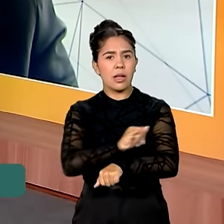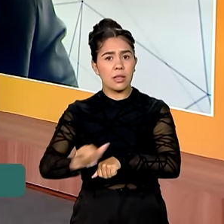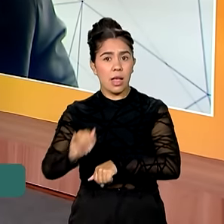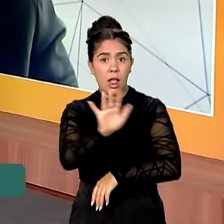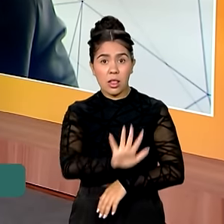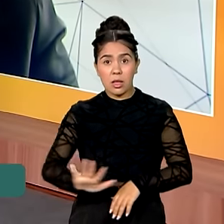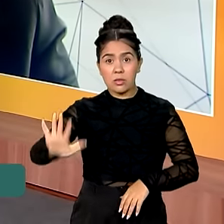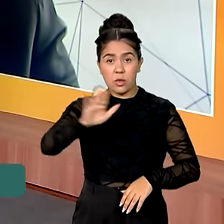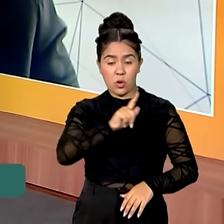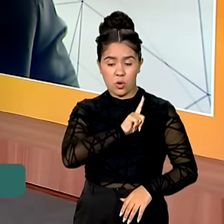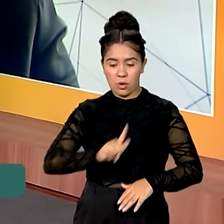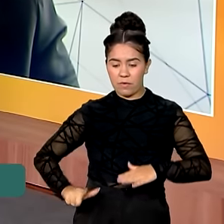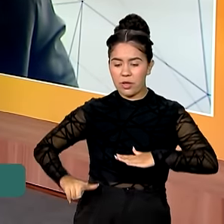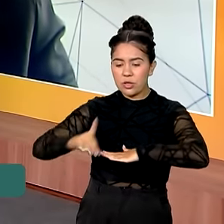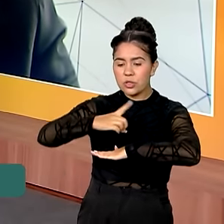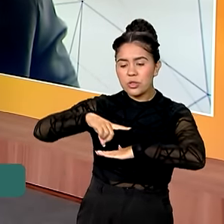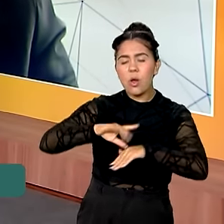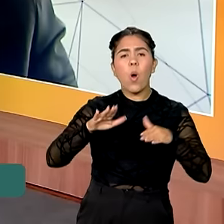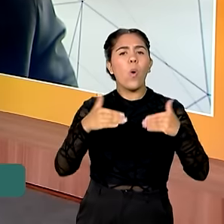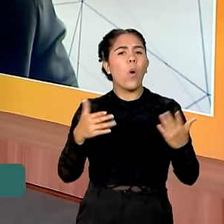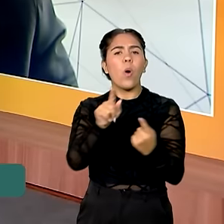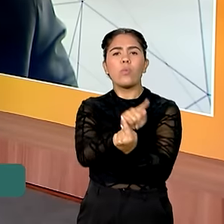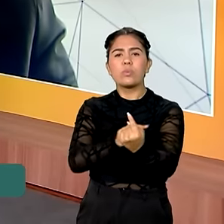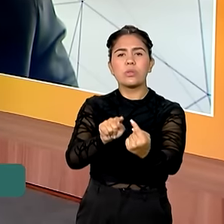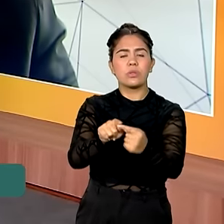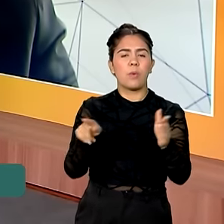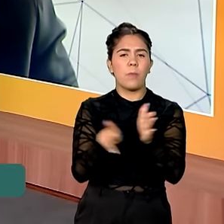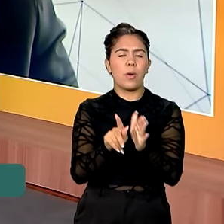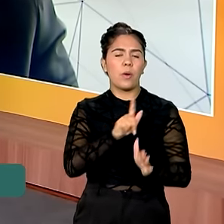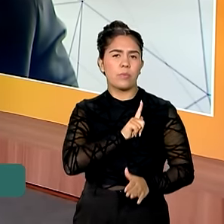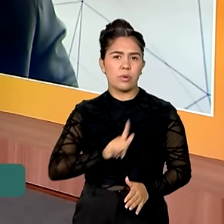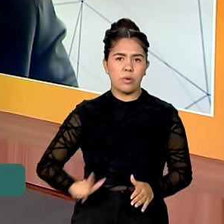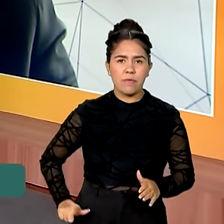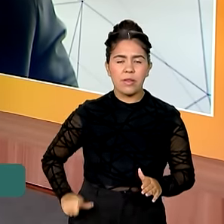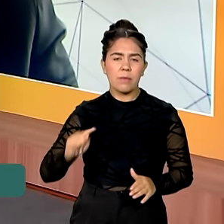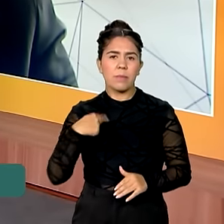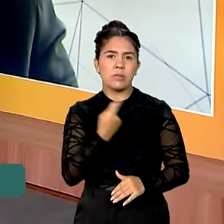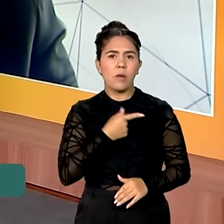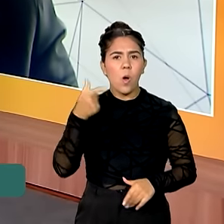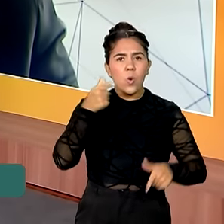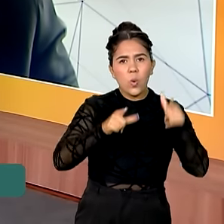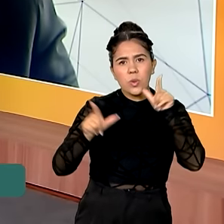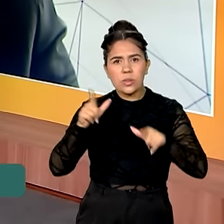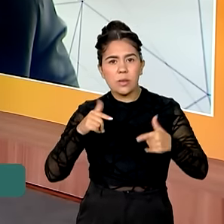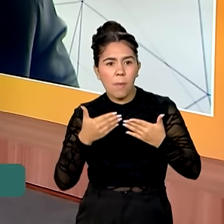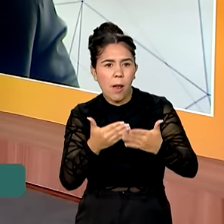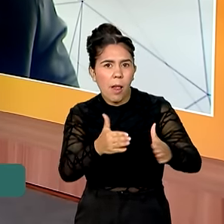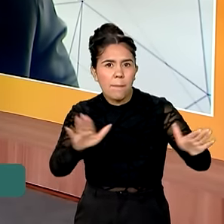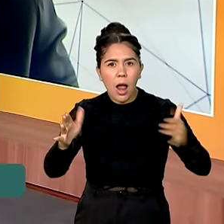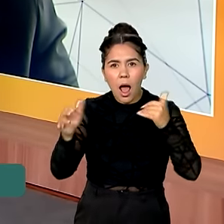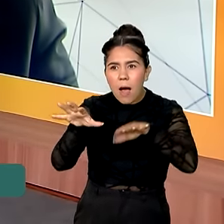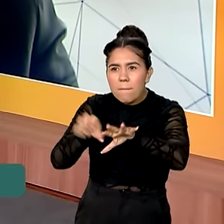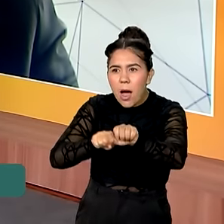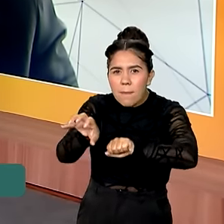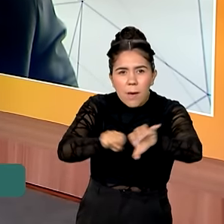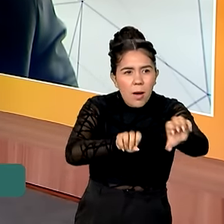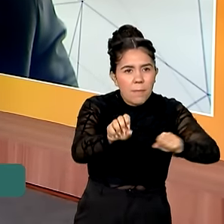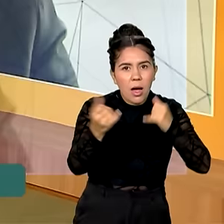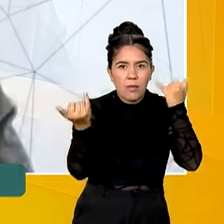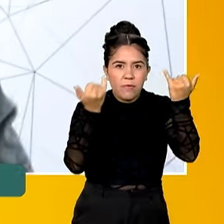Digital. Quais são os objetivos do governo, da gente conseguir estreitar todas as informações dos cidadãos?